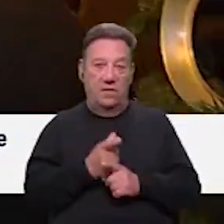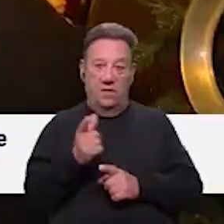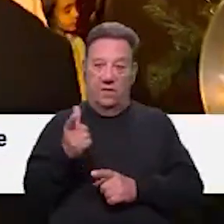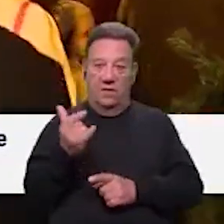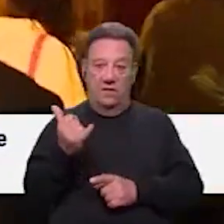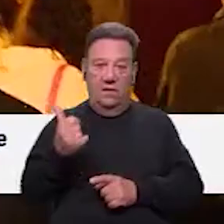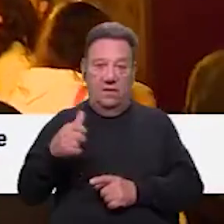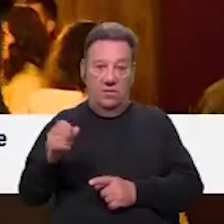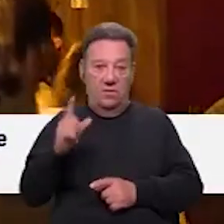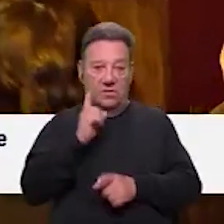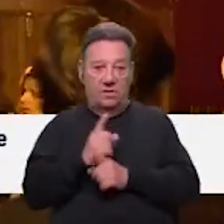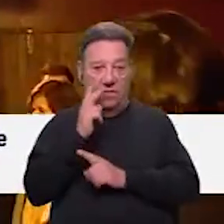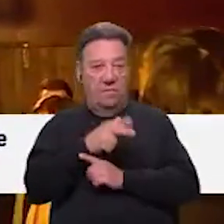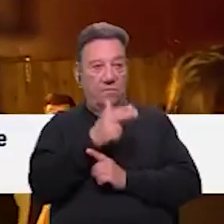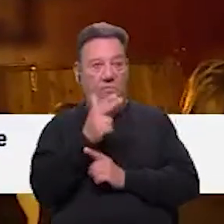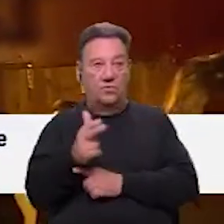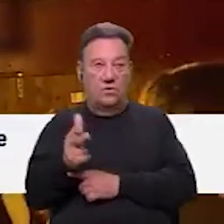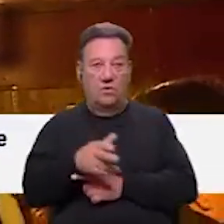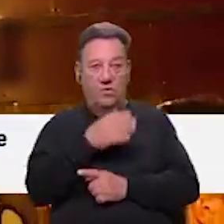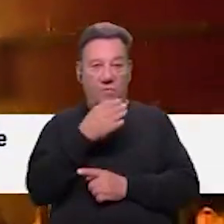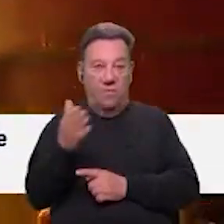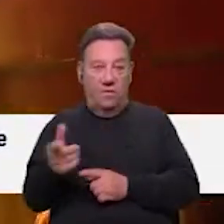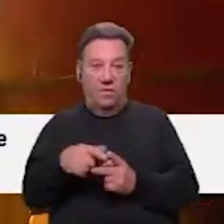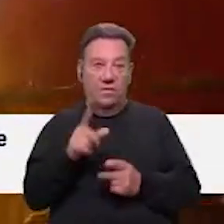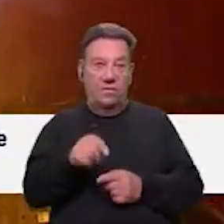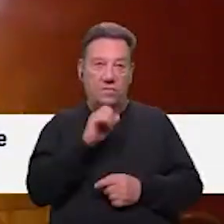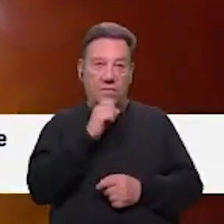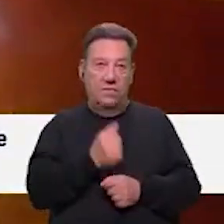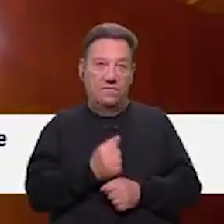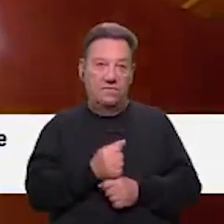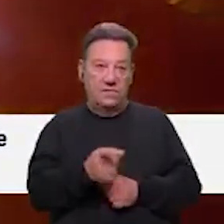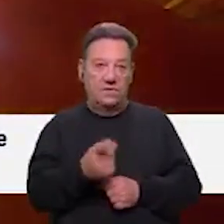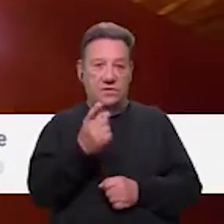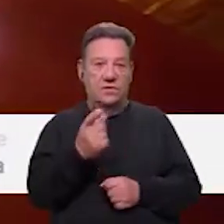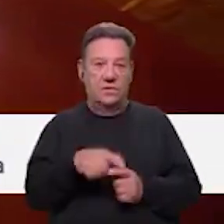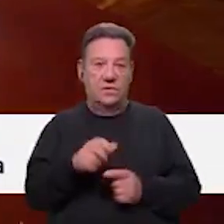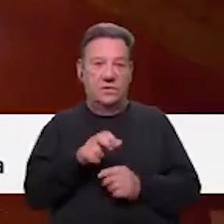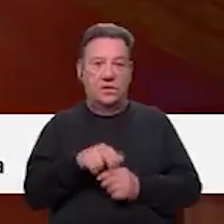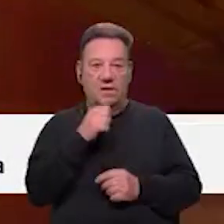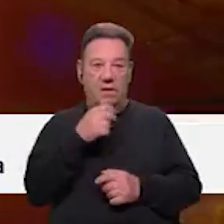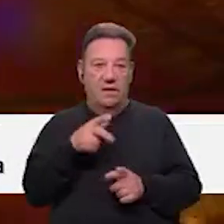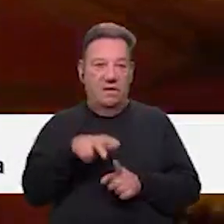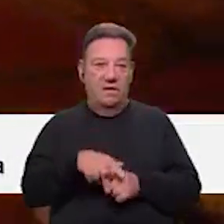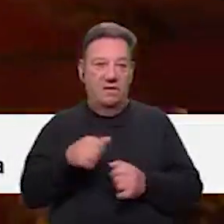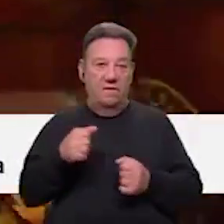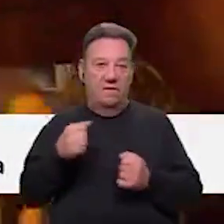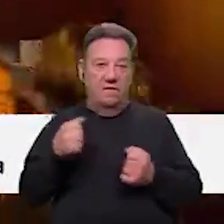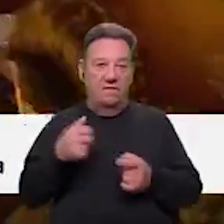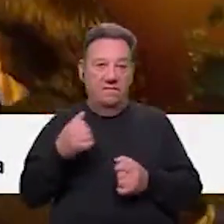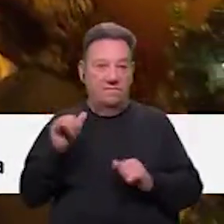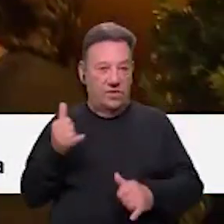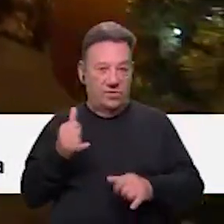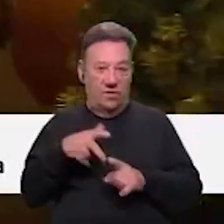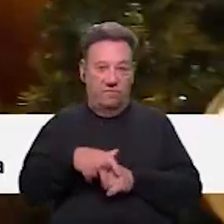MP Costa estava a mostrar aqui o comboio, aqui também é possível fazer um slide de vassoura, ou seja, sobrevoar a vila